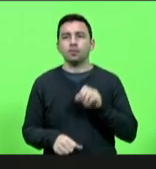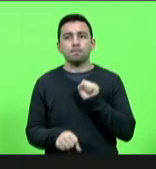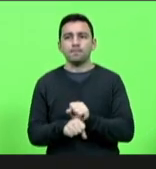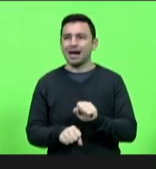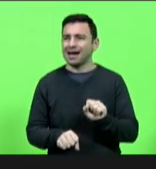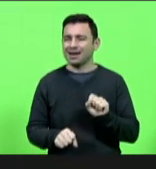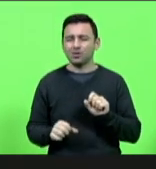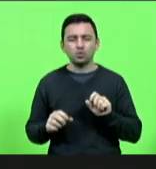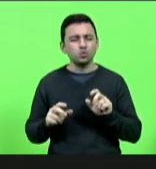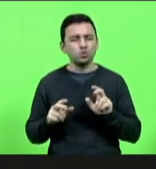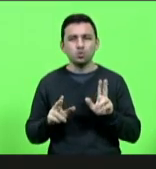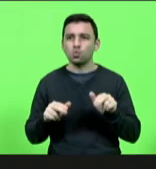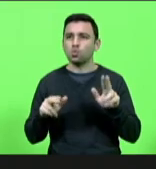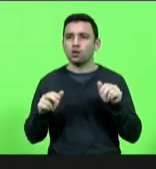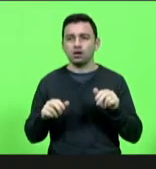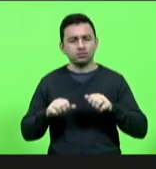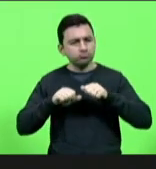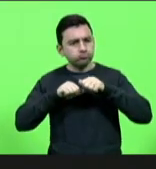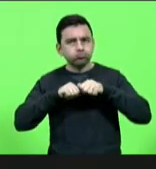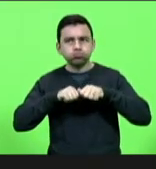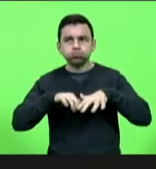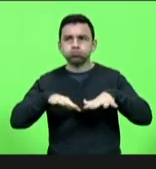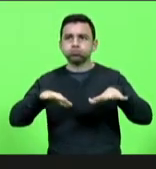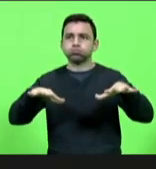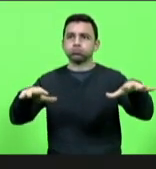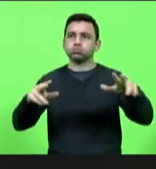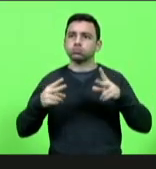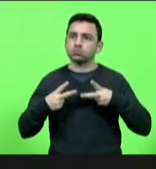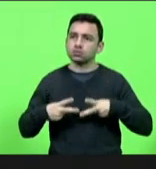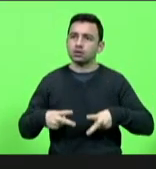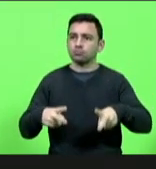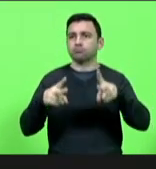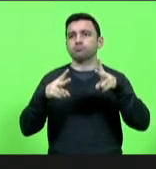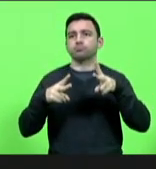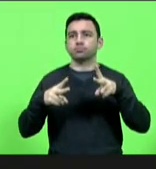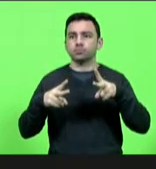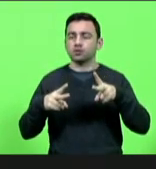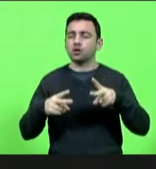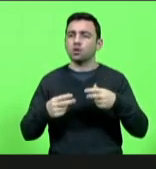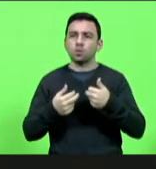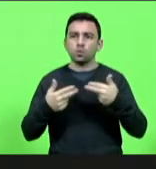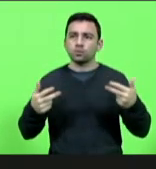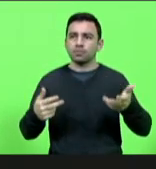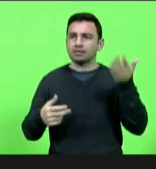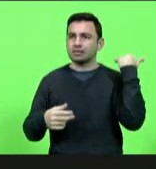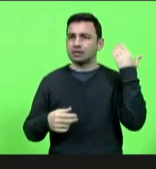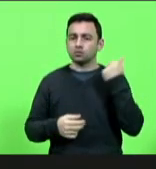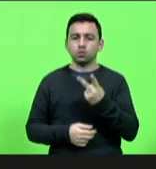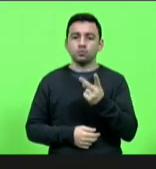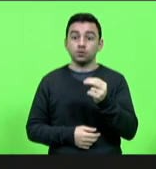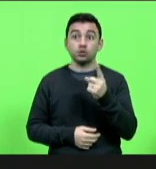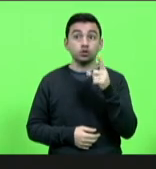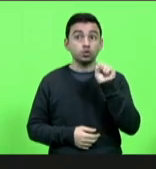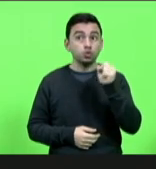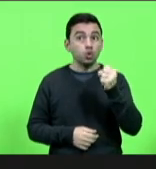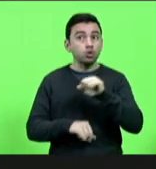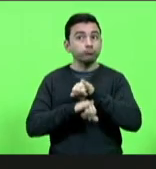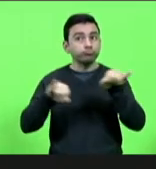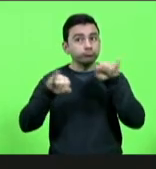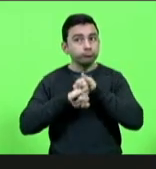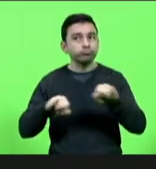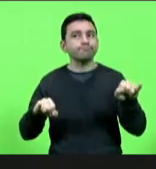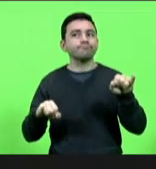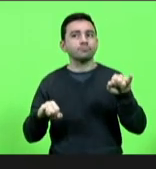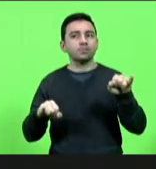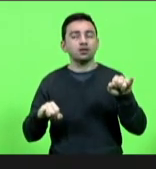de multiplicar aquilo que foi pregado em 2018 que nós vamos reconhecer a